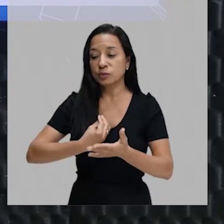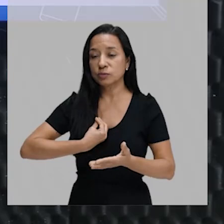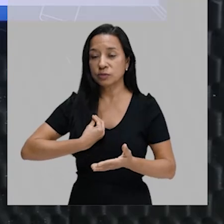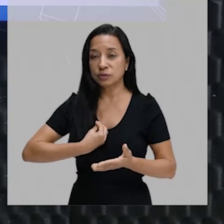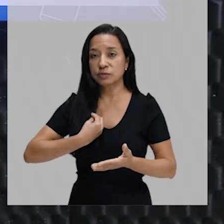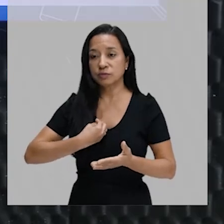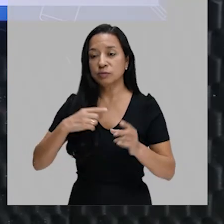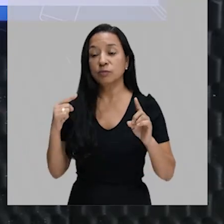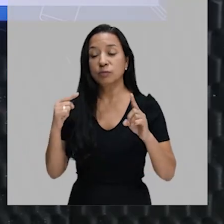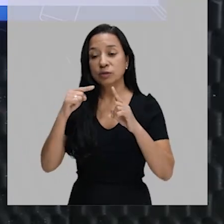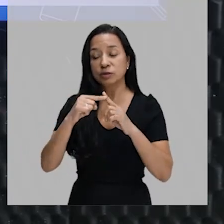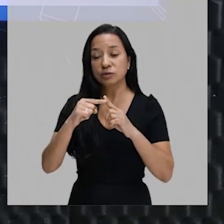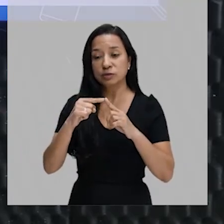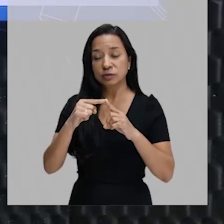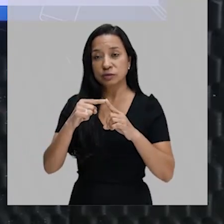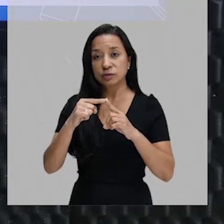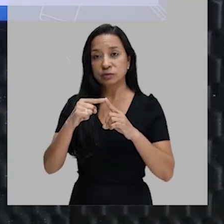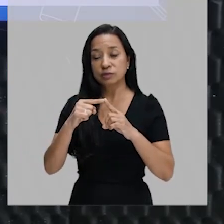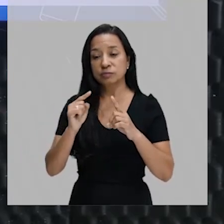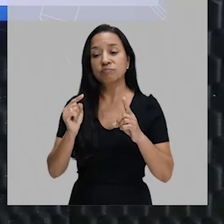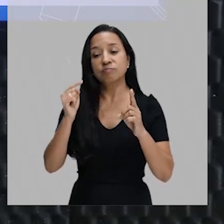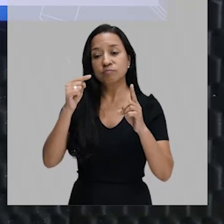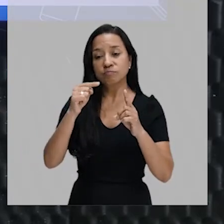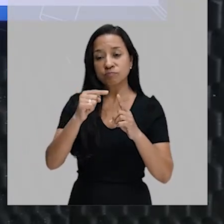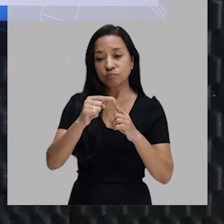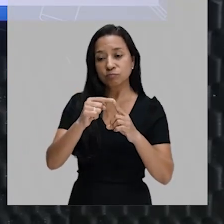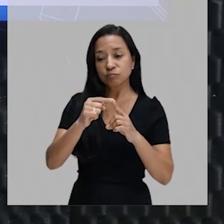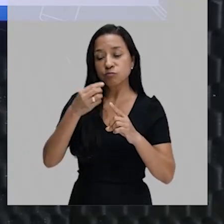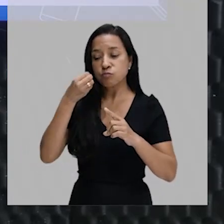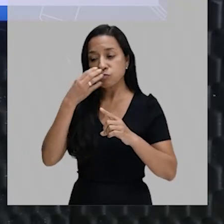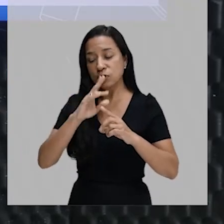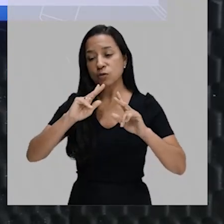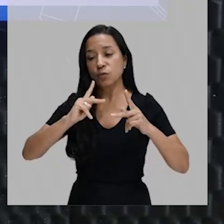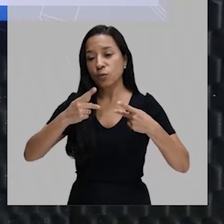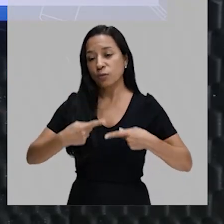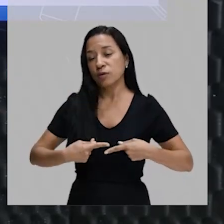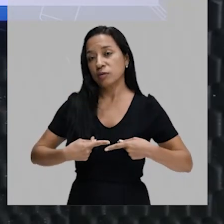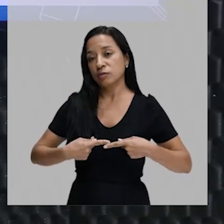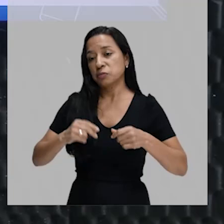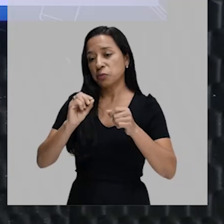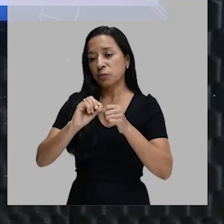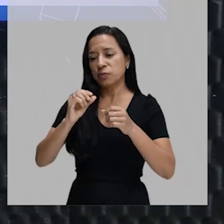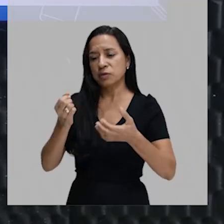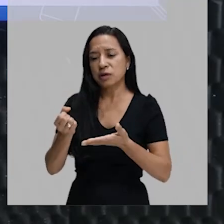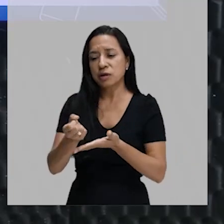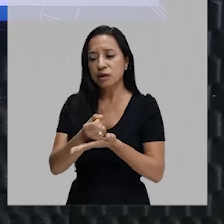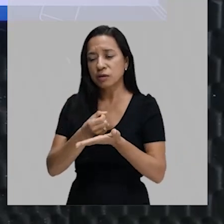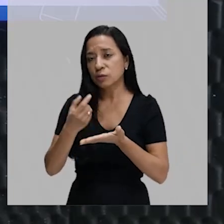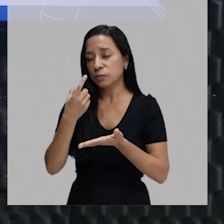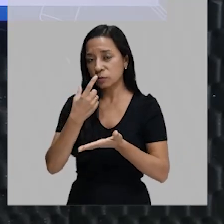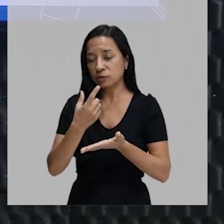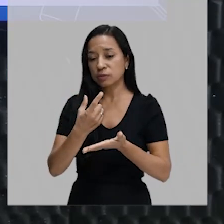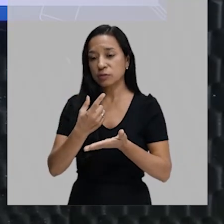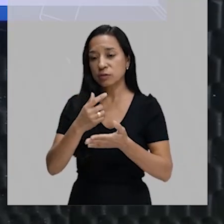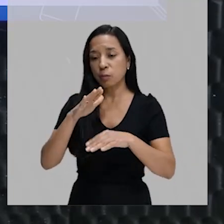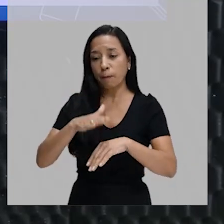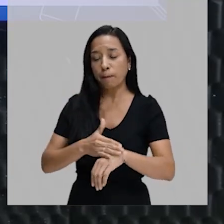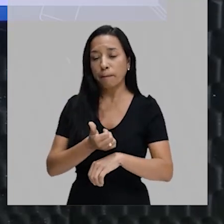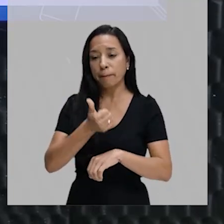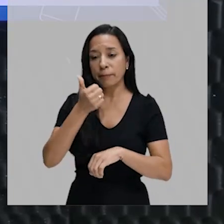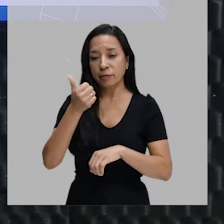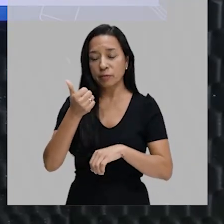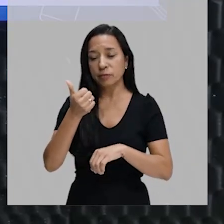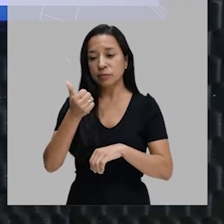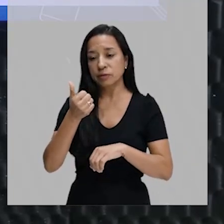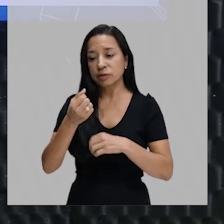o objetivo de ter o benefício humano na produção de medicamentos, na melhoria da